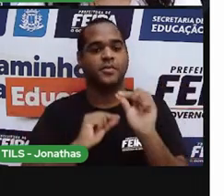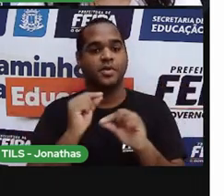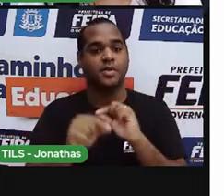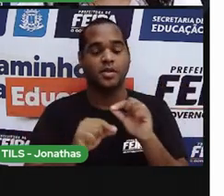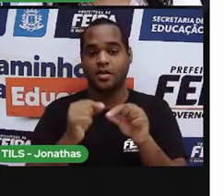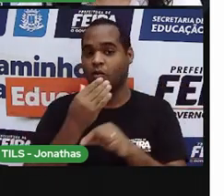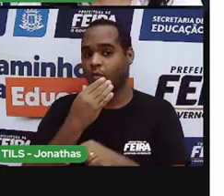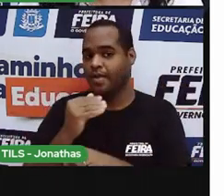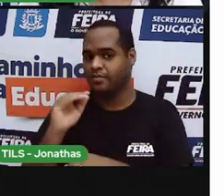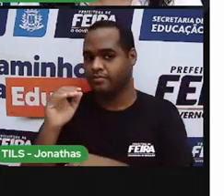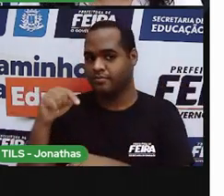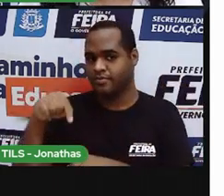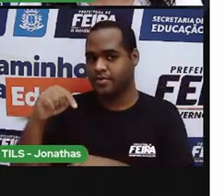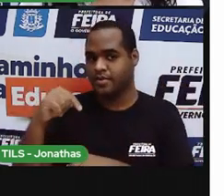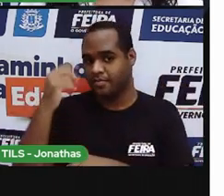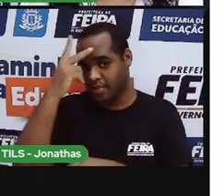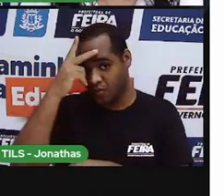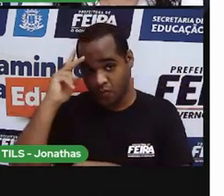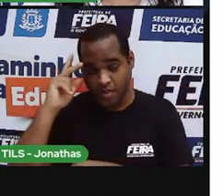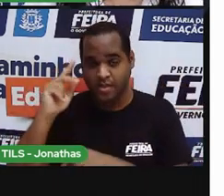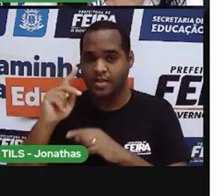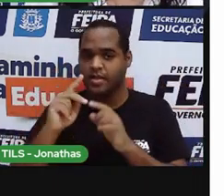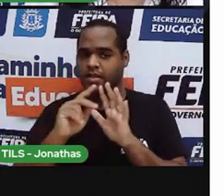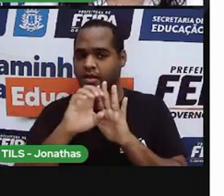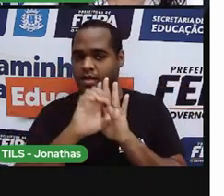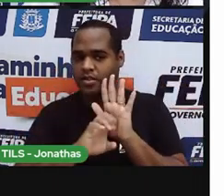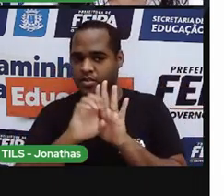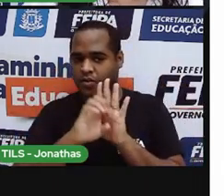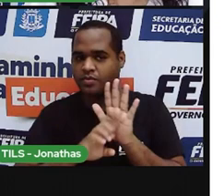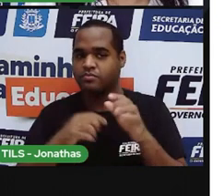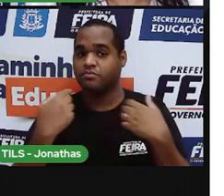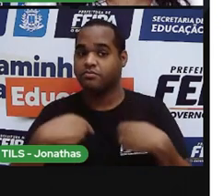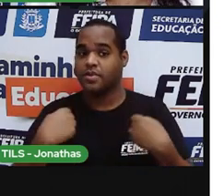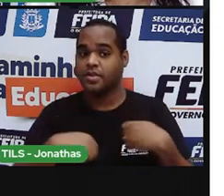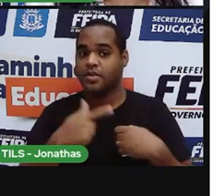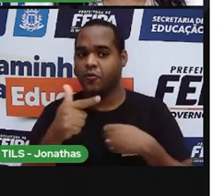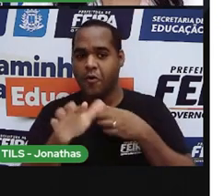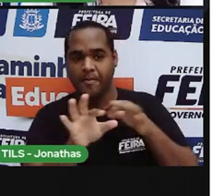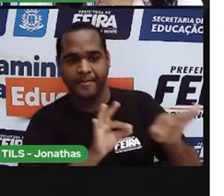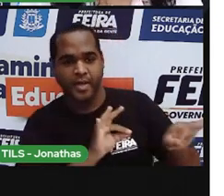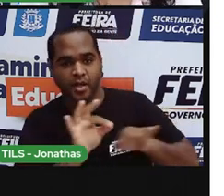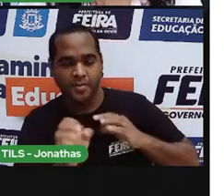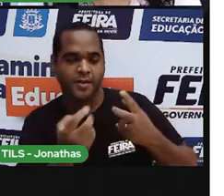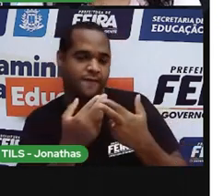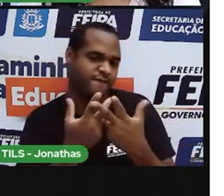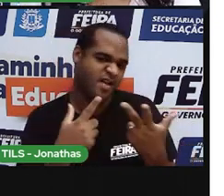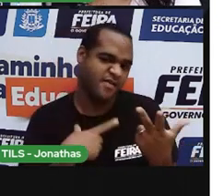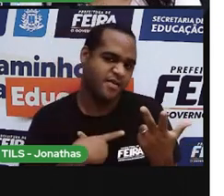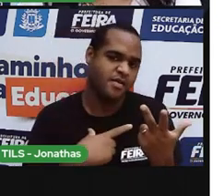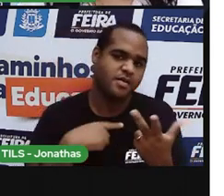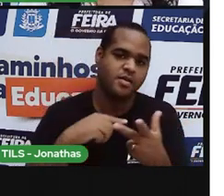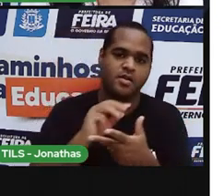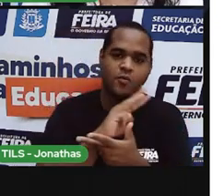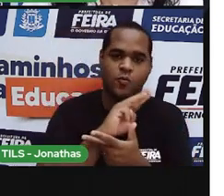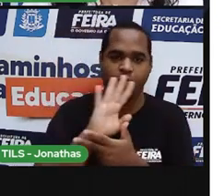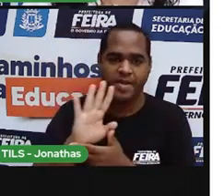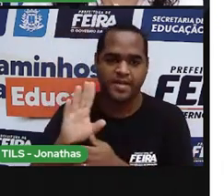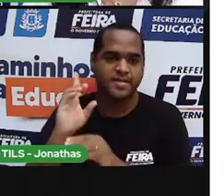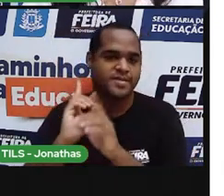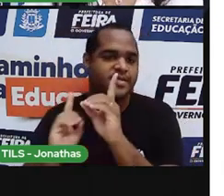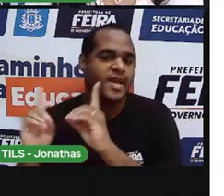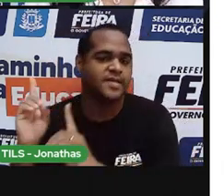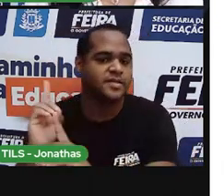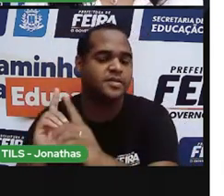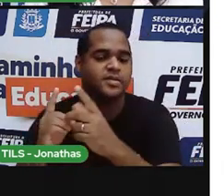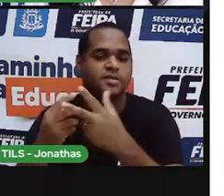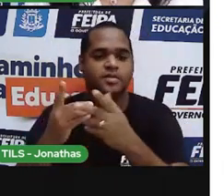editores de conteúdo, nós temos programadores, temos webdesign, para dar a vocês